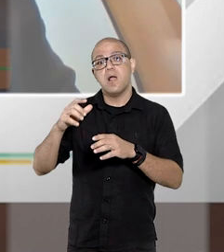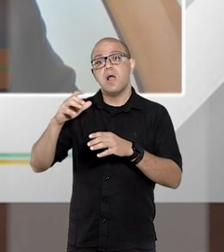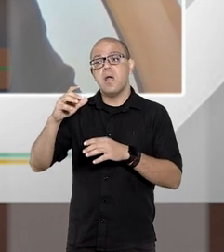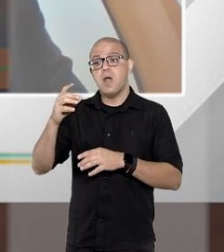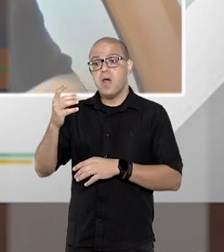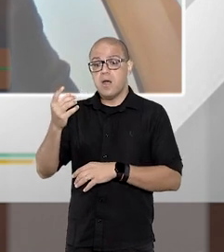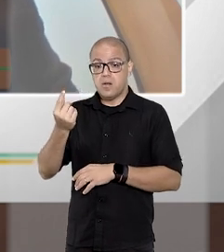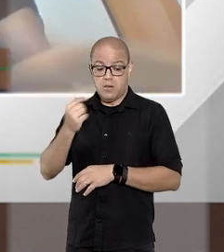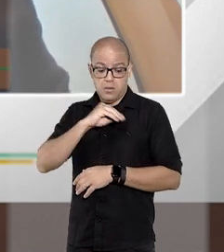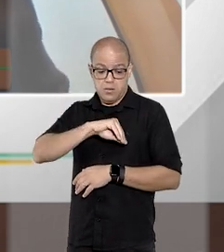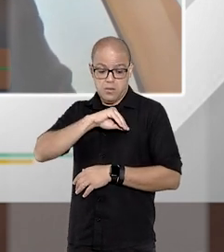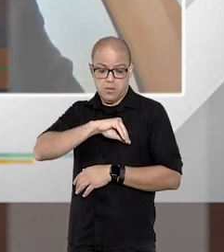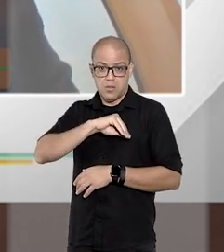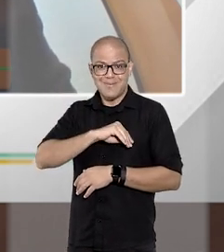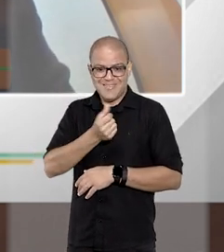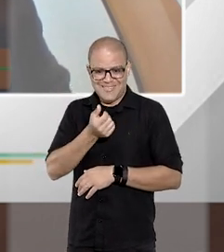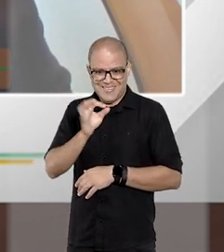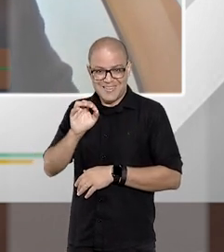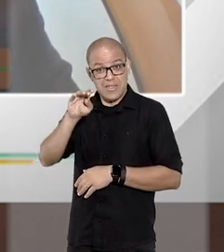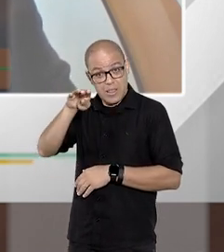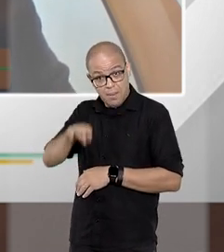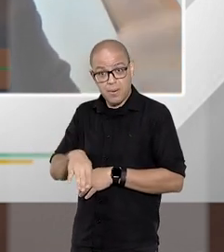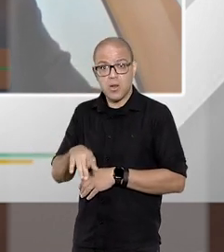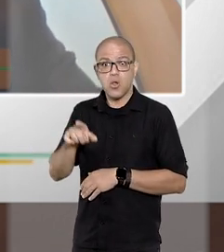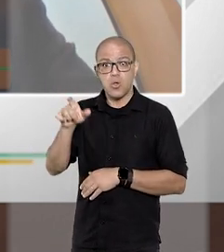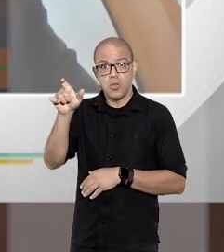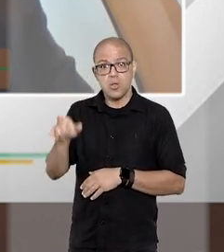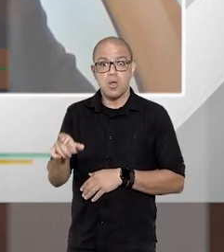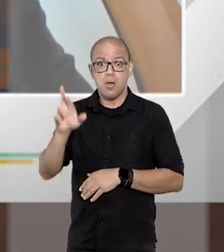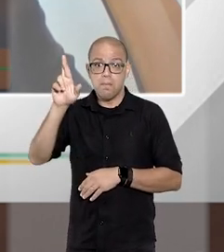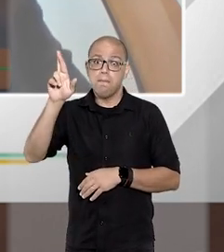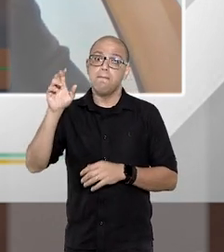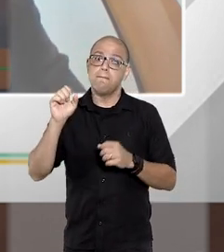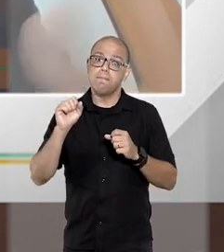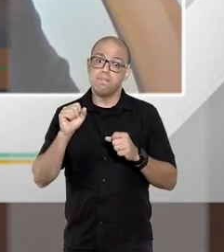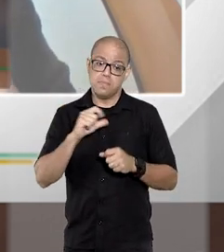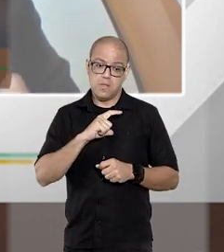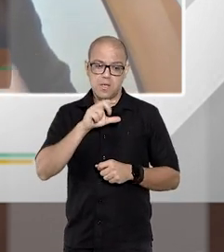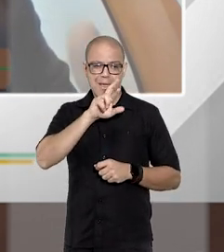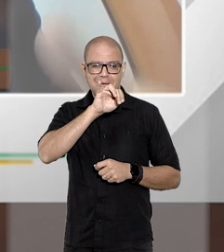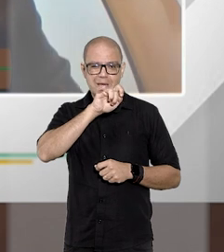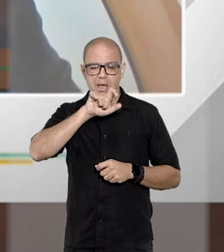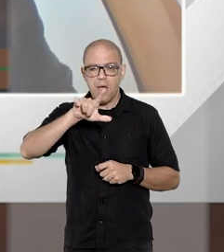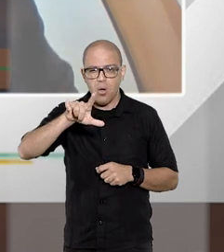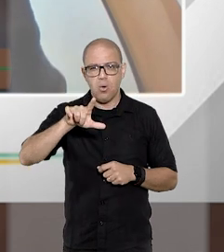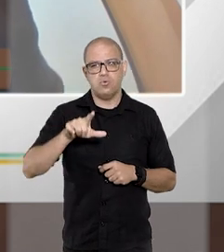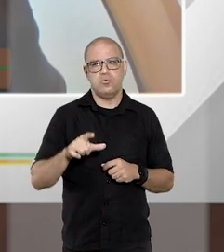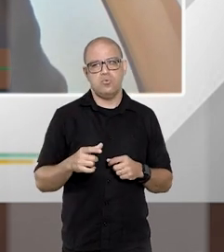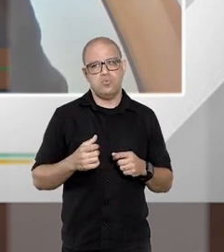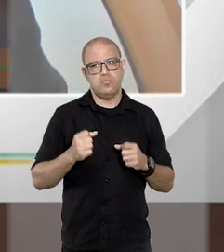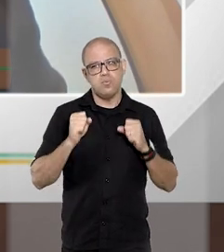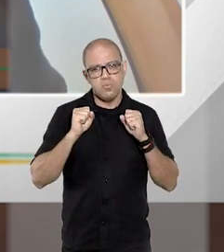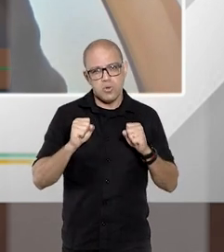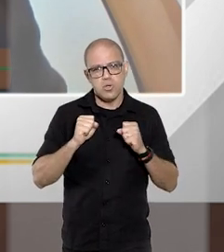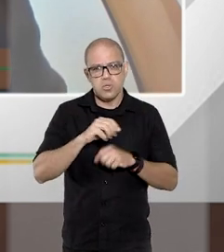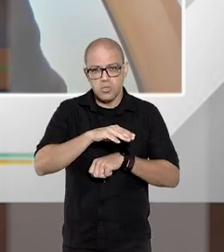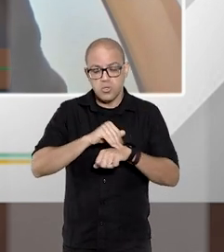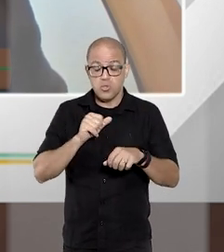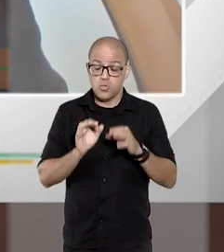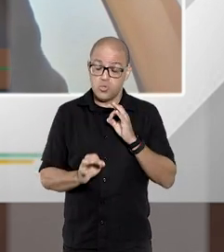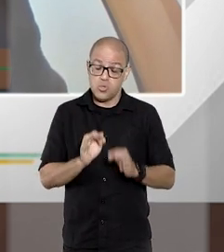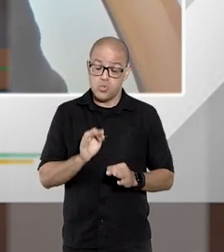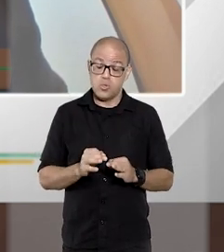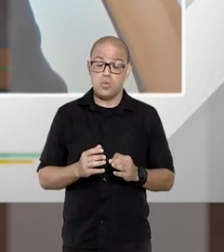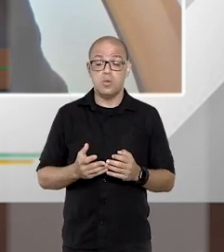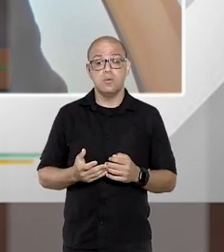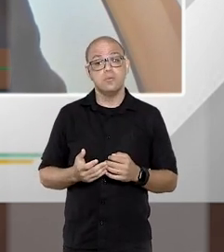inferior a 60 tendo o autor que pode litigar em Juizado com o réu que deve ser demandado em Juizado